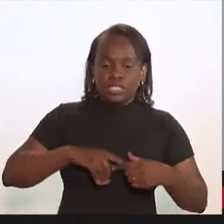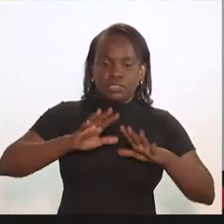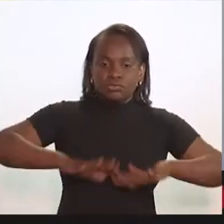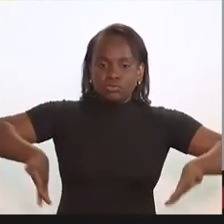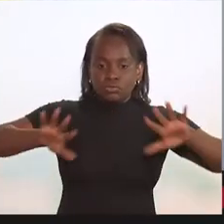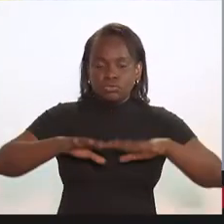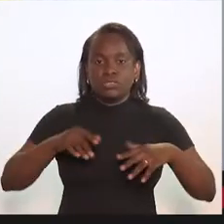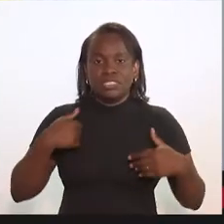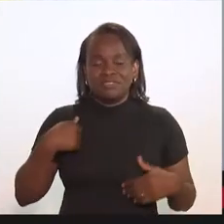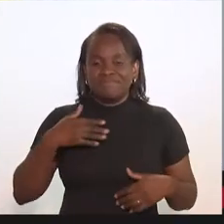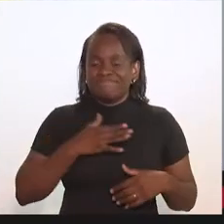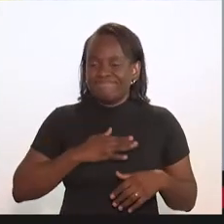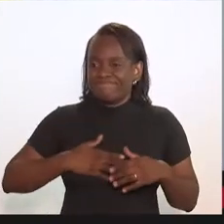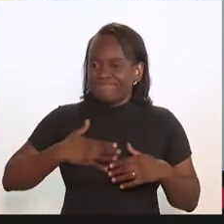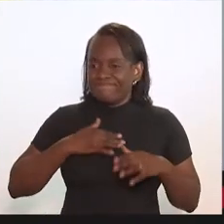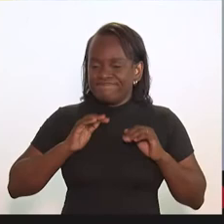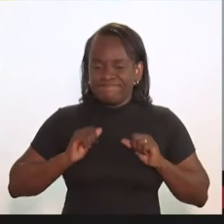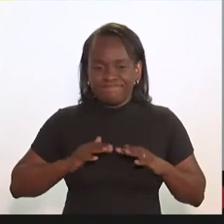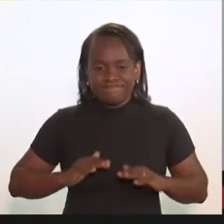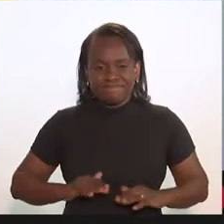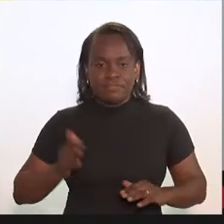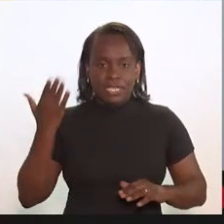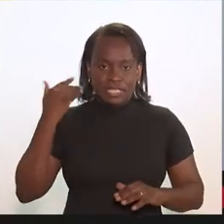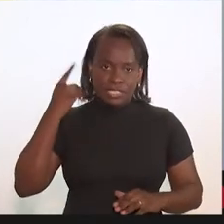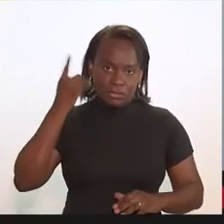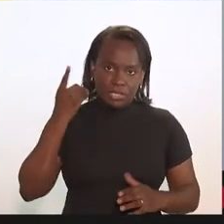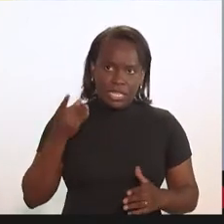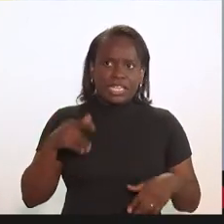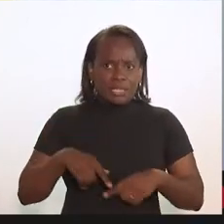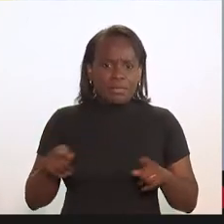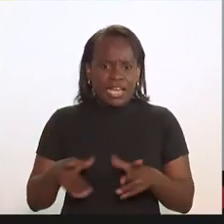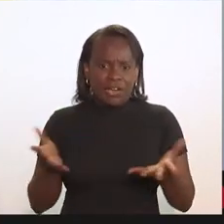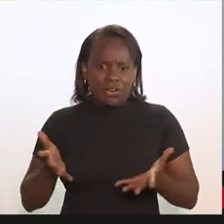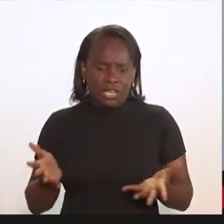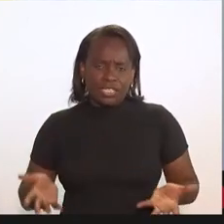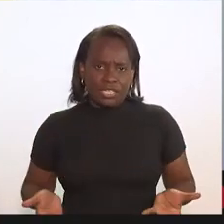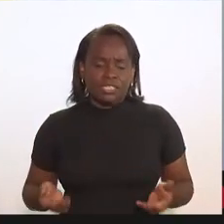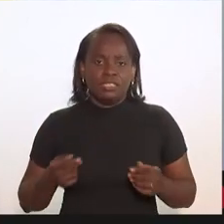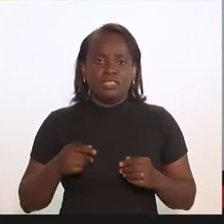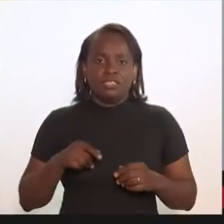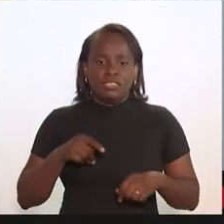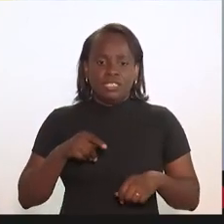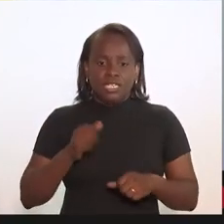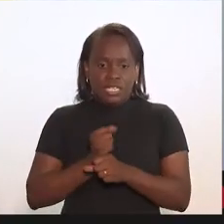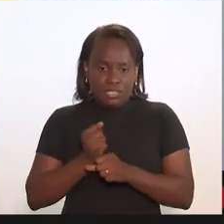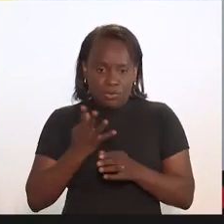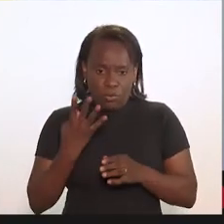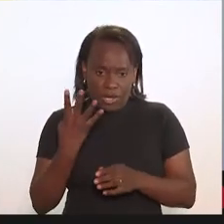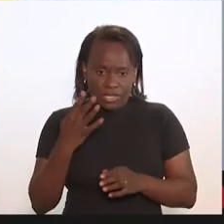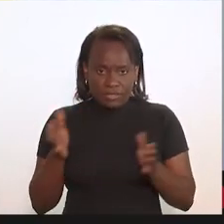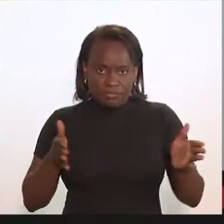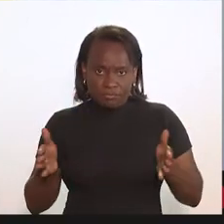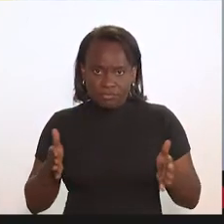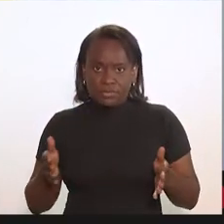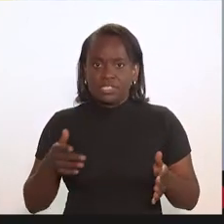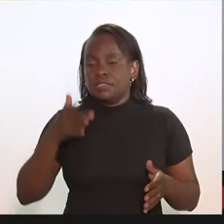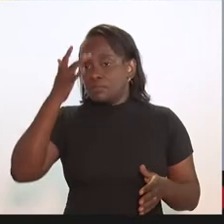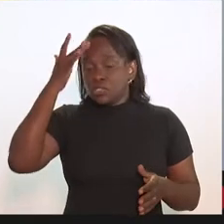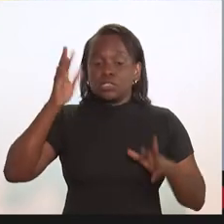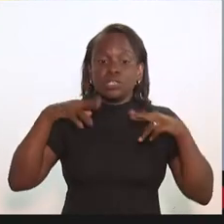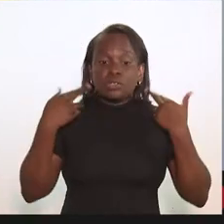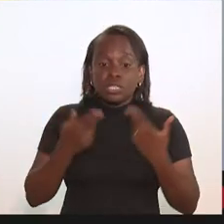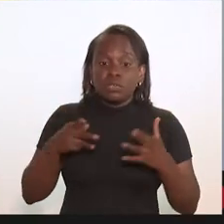restaurar esse setor. Eu tive desprazer na legislatura passada, ou melhor, nessa legislatura, quero dizer, nessa legislatura de ouvir